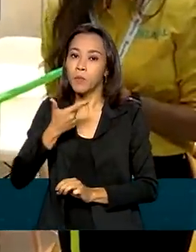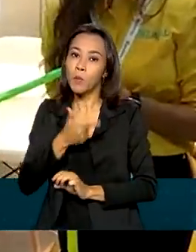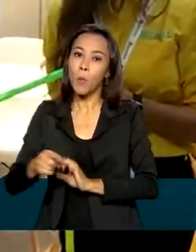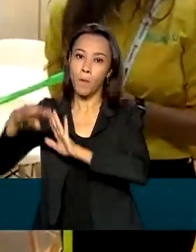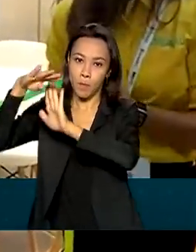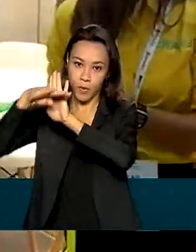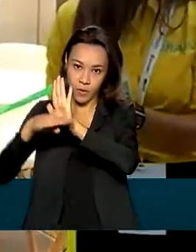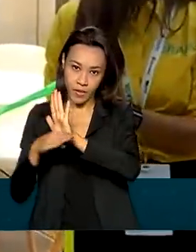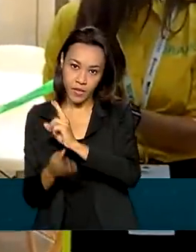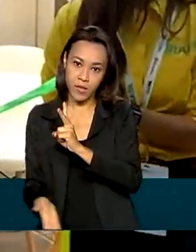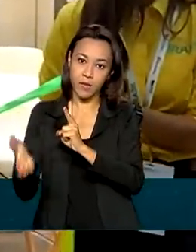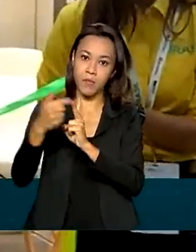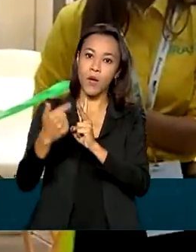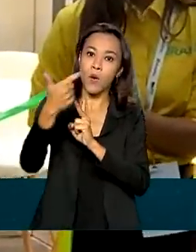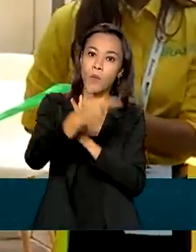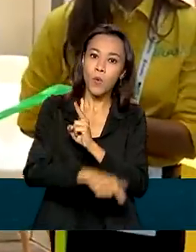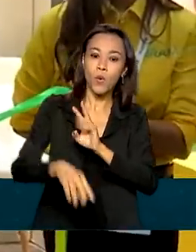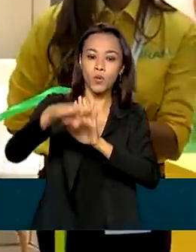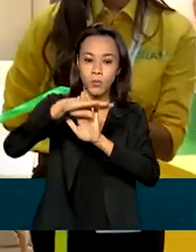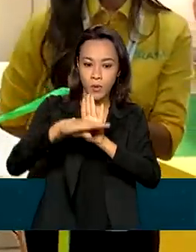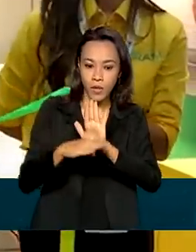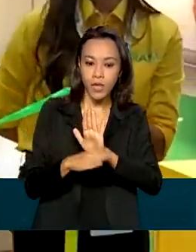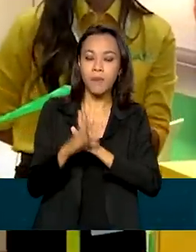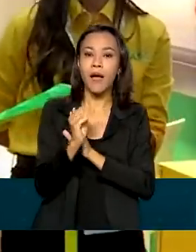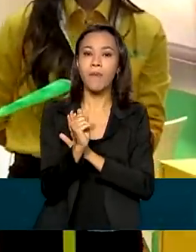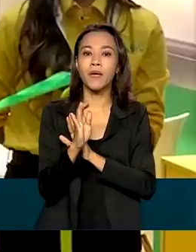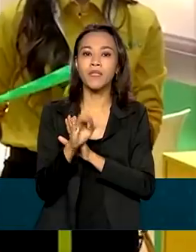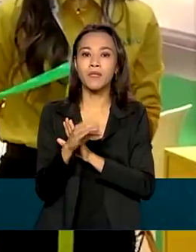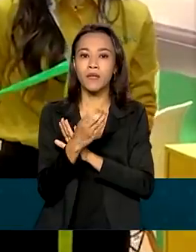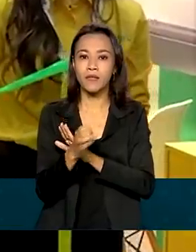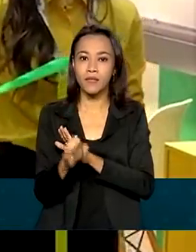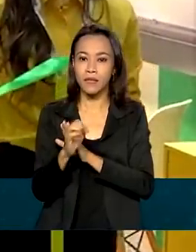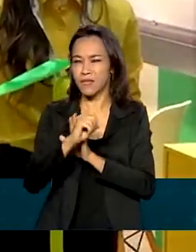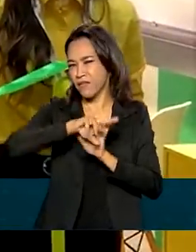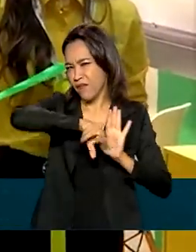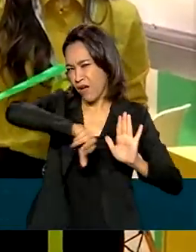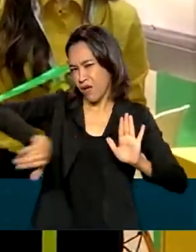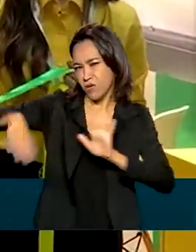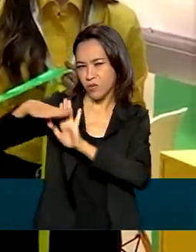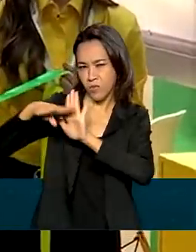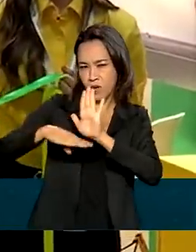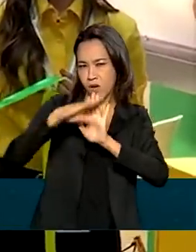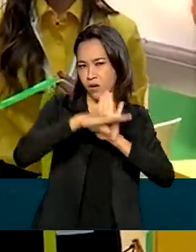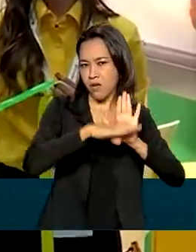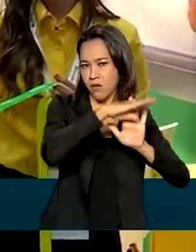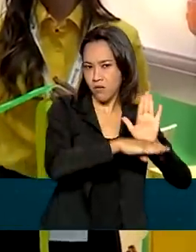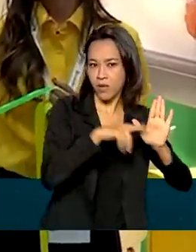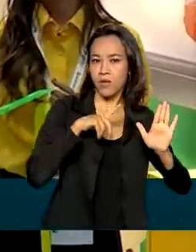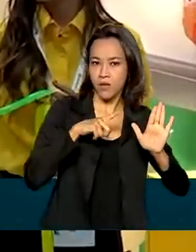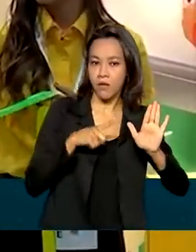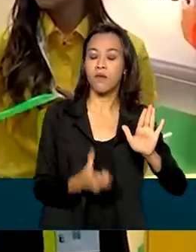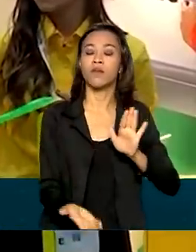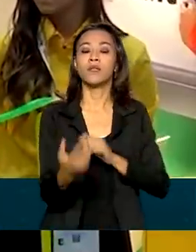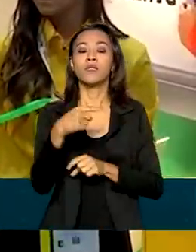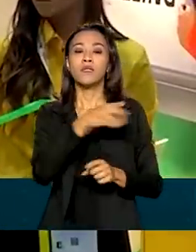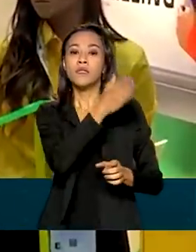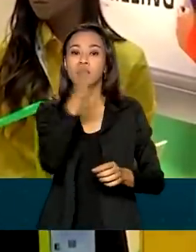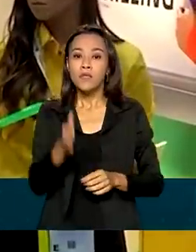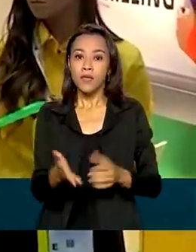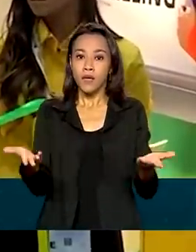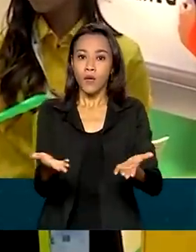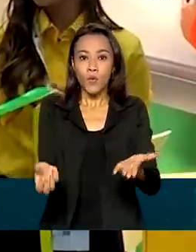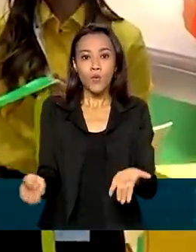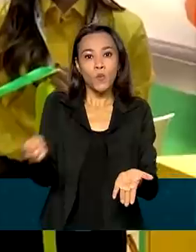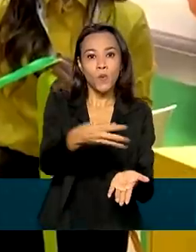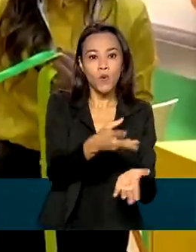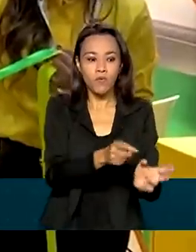o PROMAR, o ABASTECE Brasil, dentre outros. O estabelecimento do novo mercado de